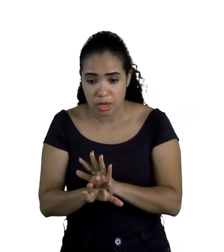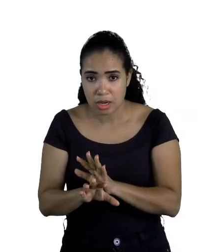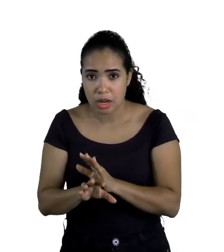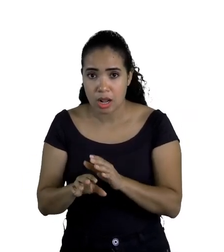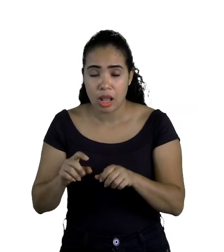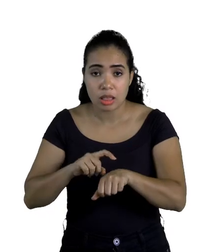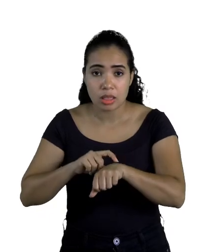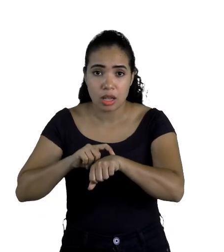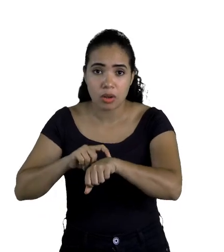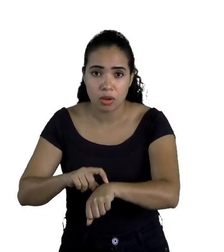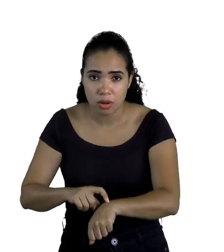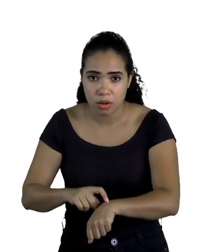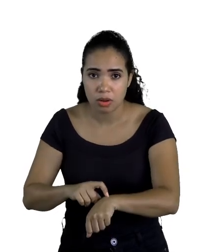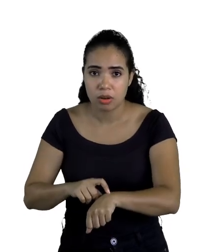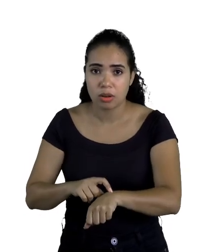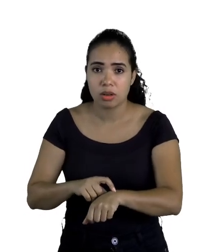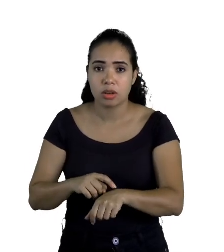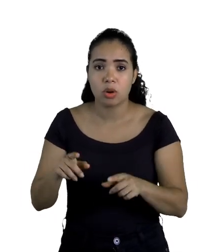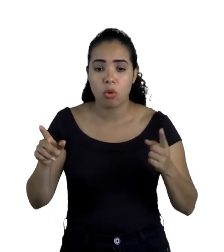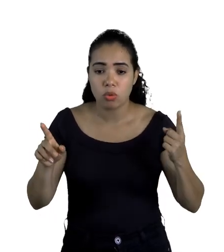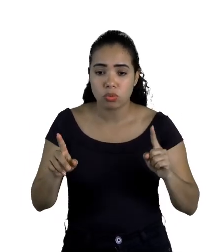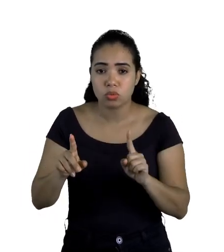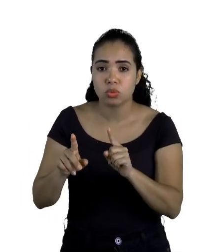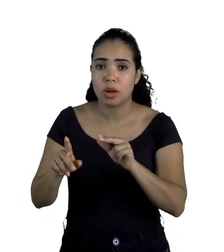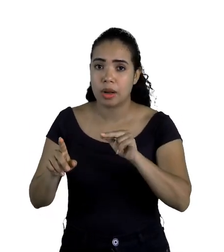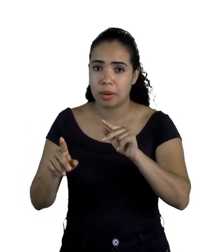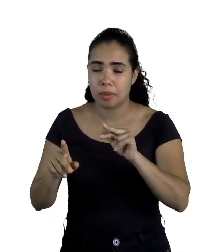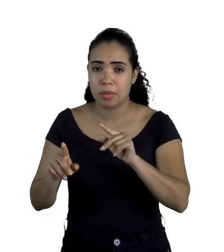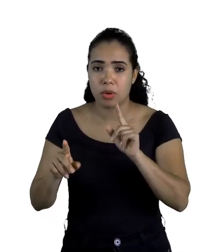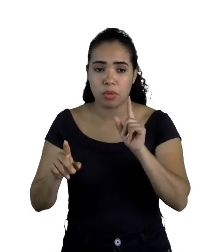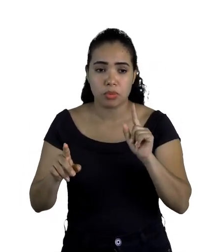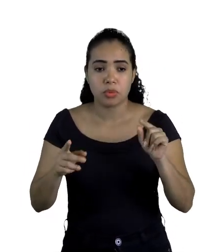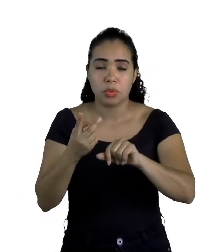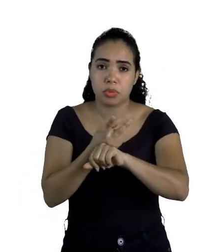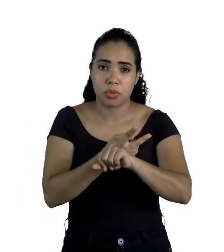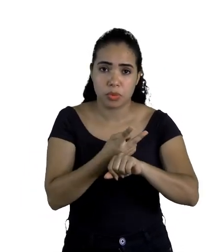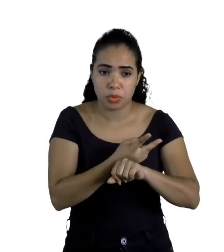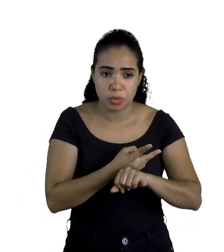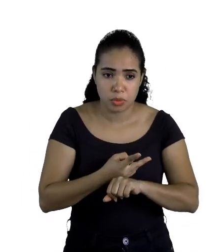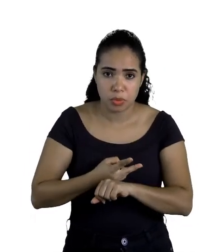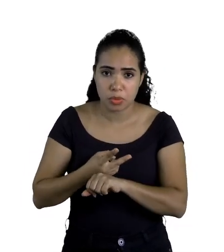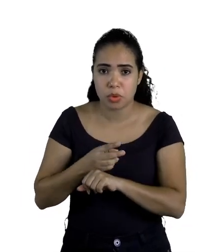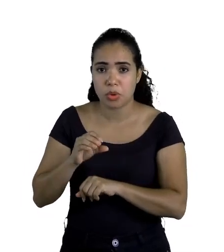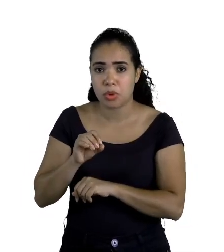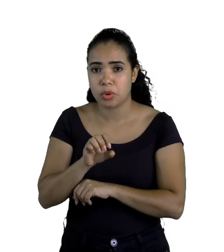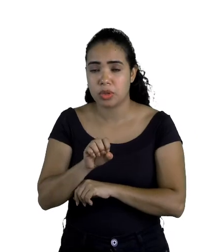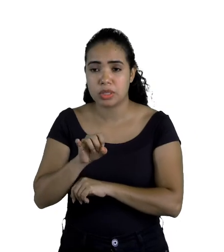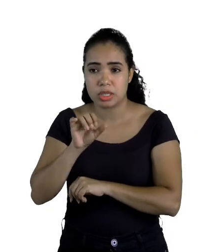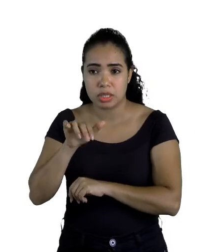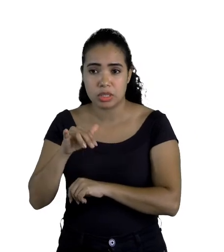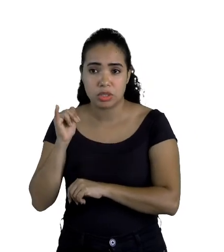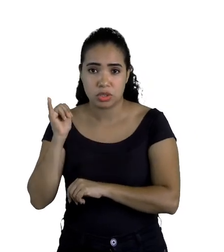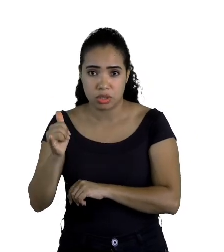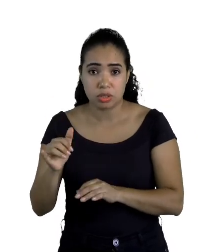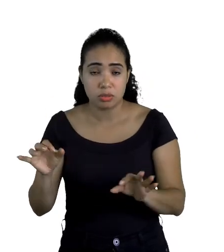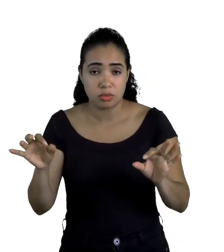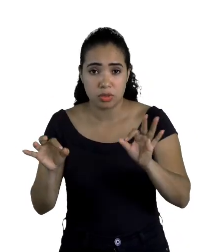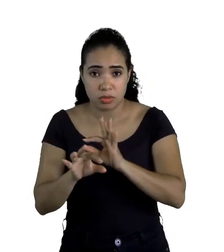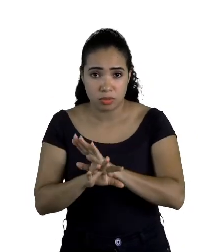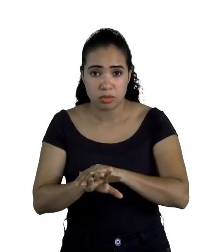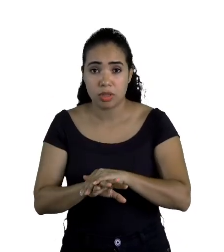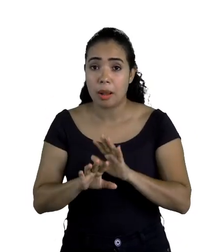nesta hora, chegou outro seu irmão que tinha saído à sua procura. Ossain disse, estou pronto,